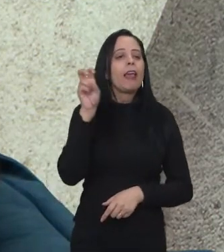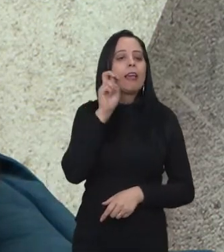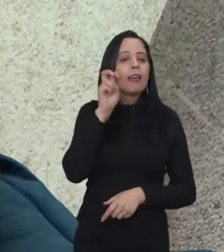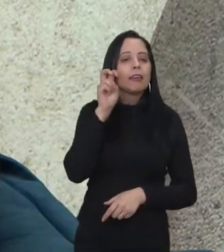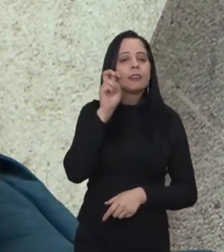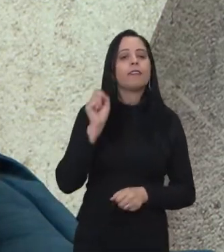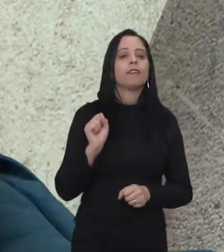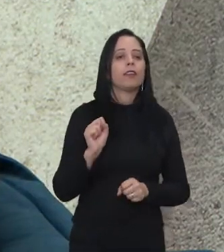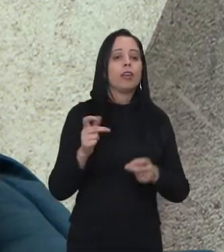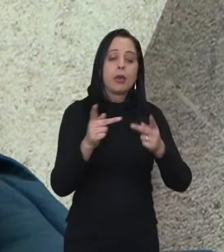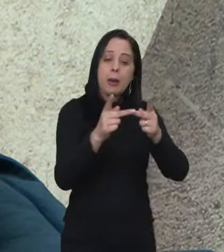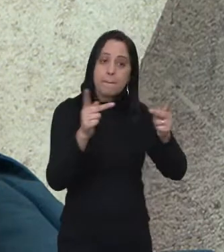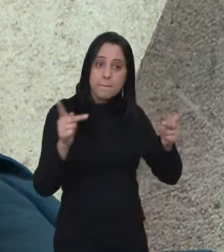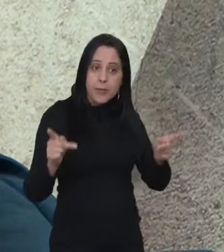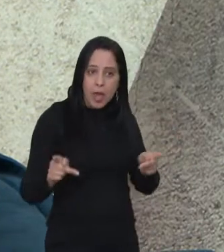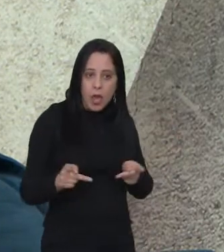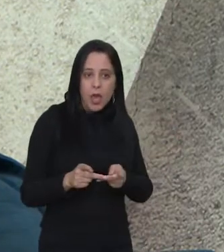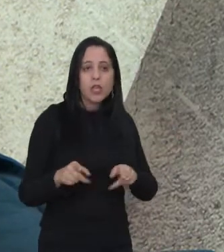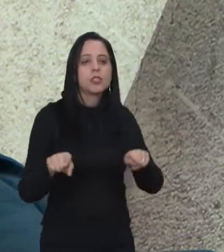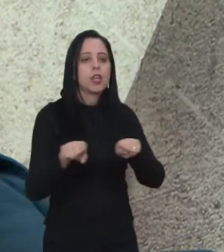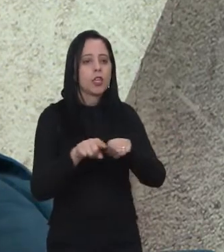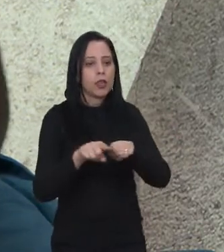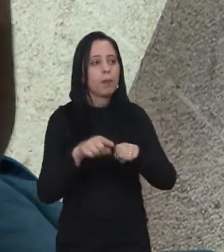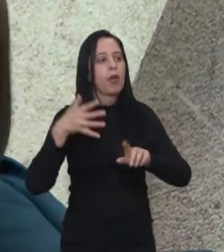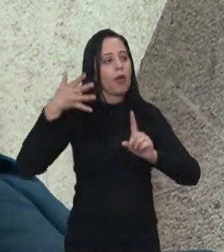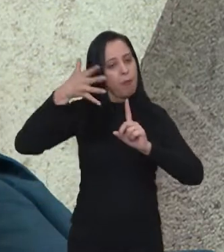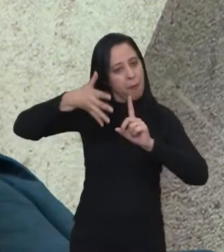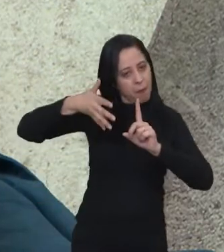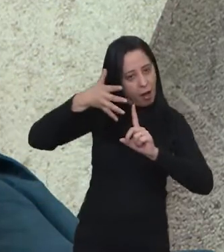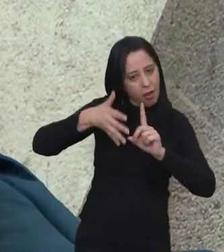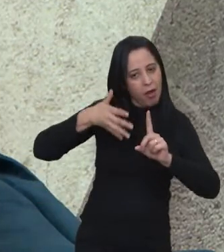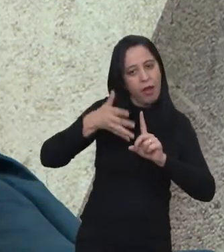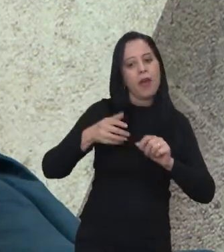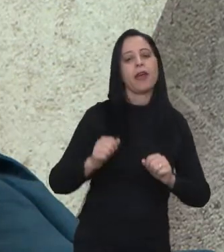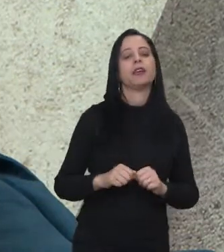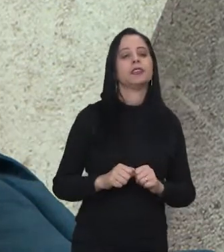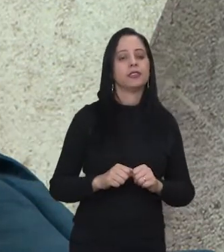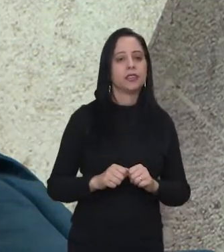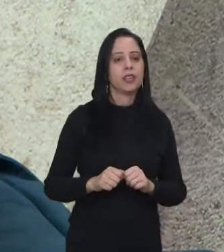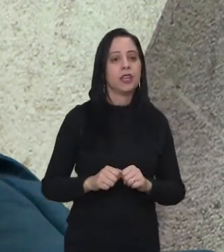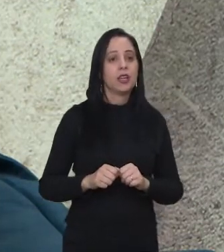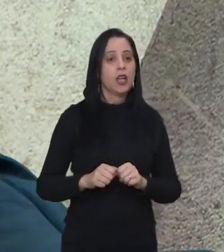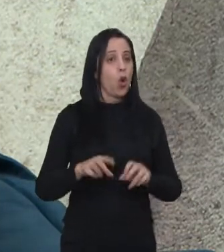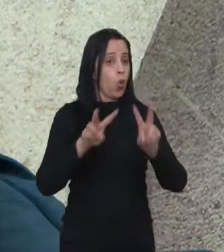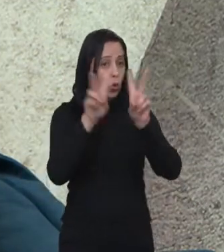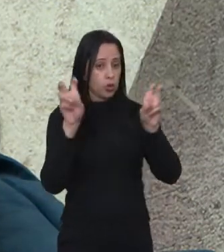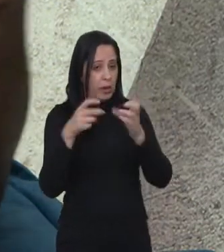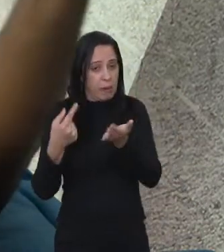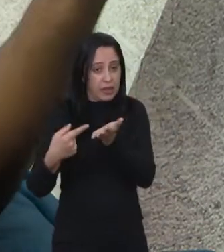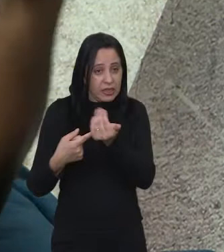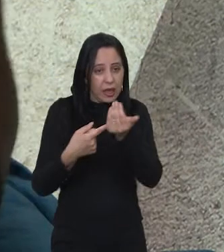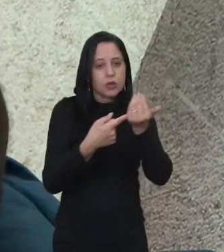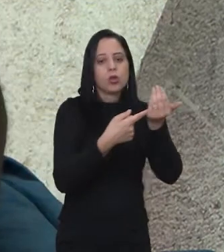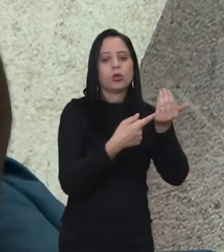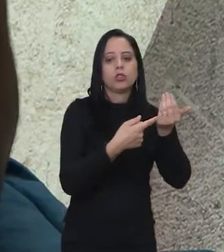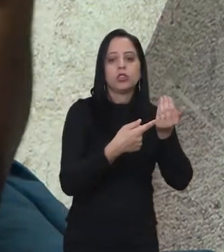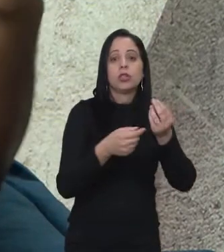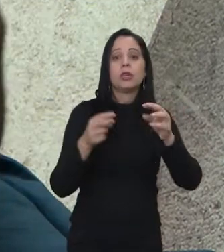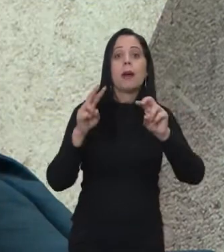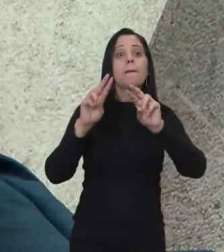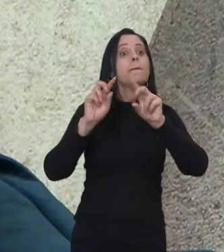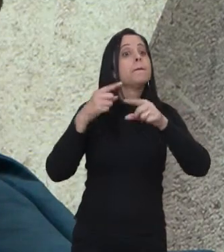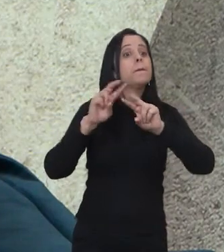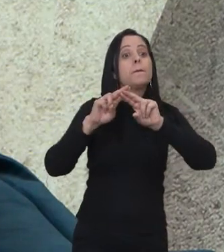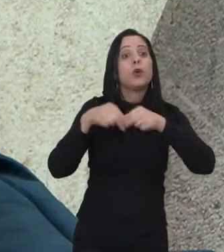o Tech Talks, que é um evento que a gente fala sobre tecnologia, somente sobre tecnologia. Então, são vários eventos